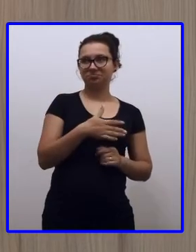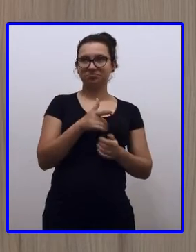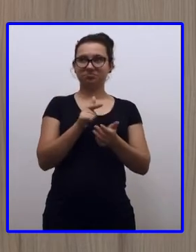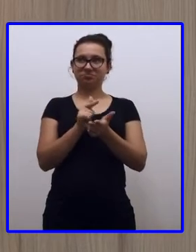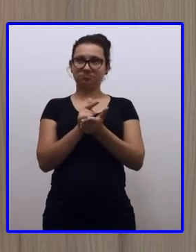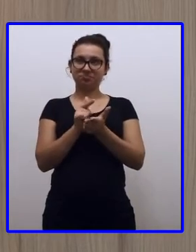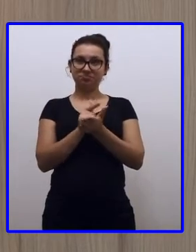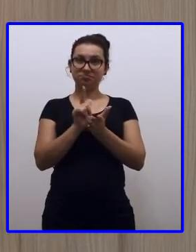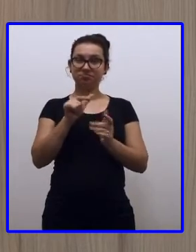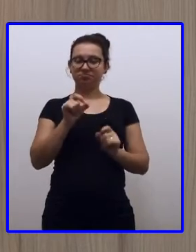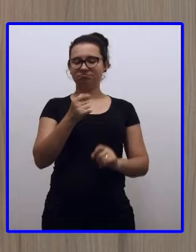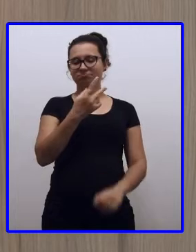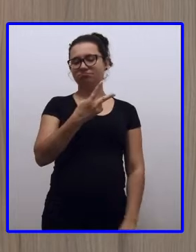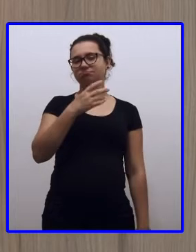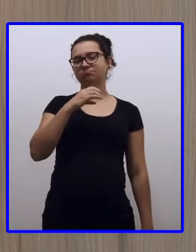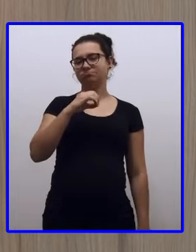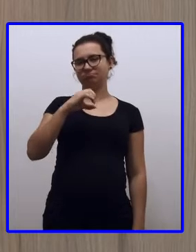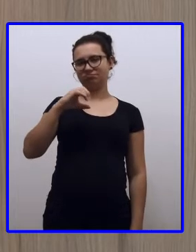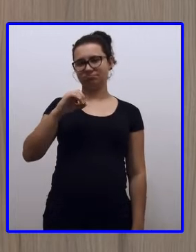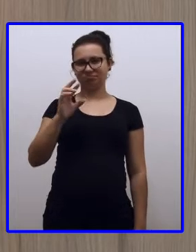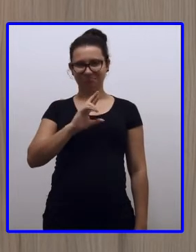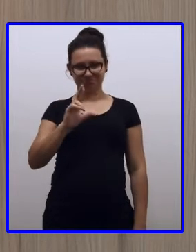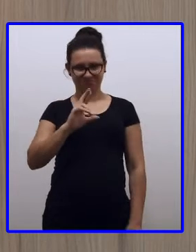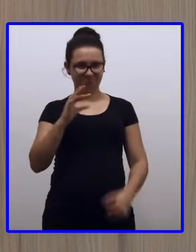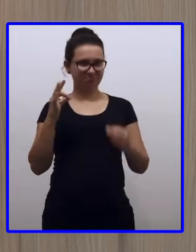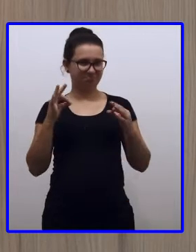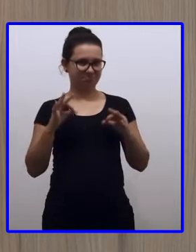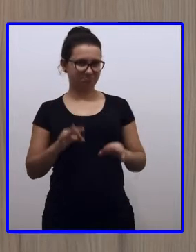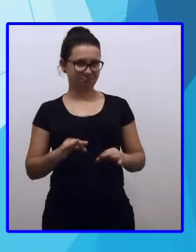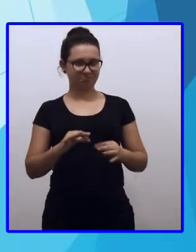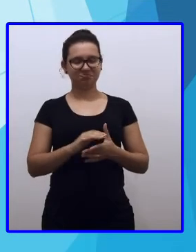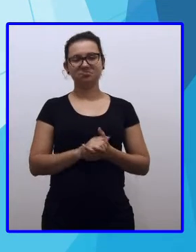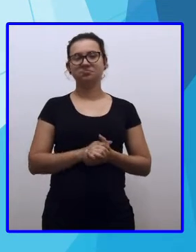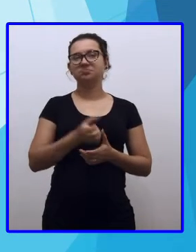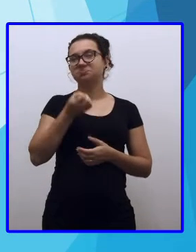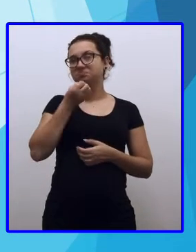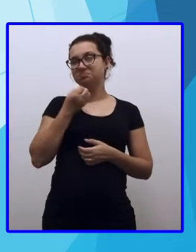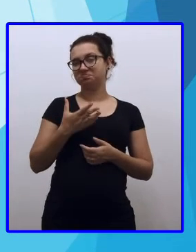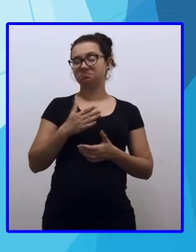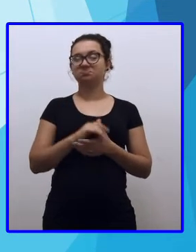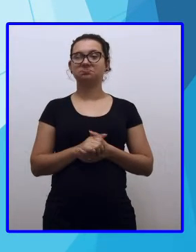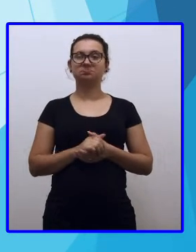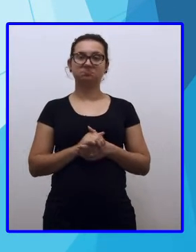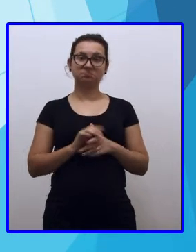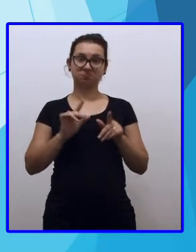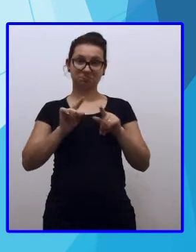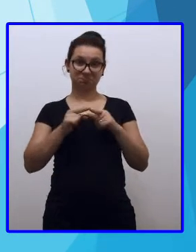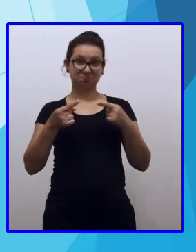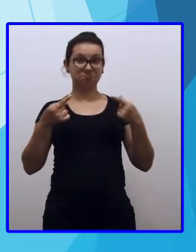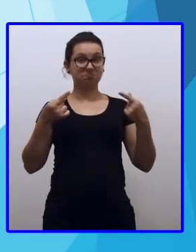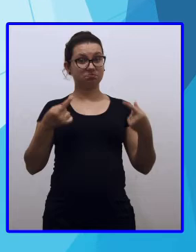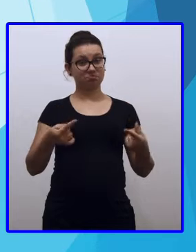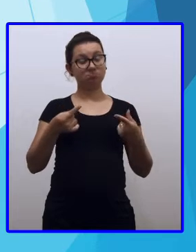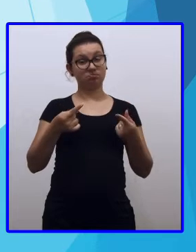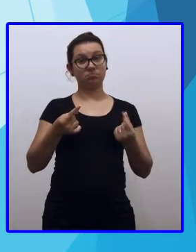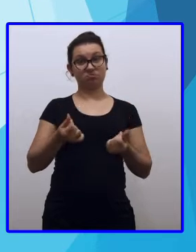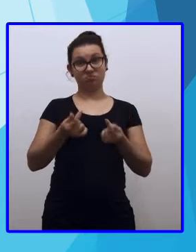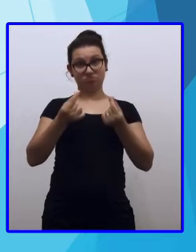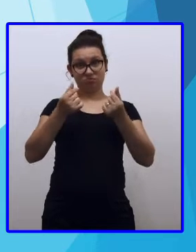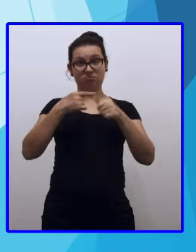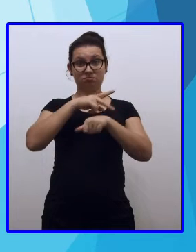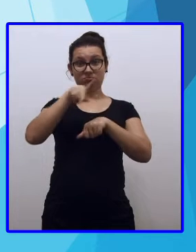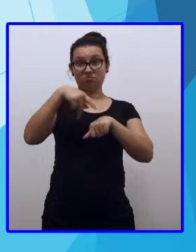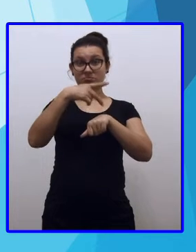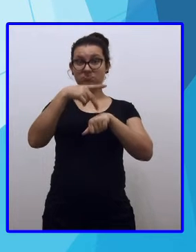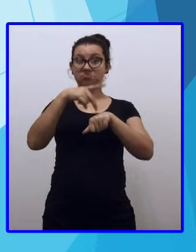bonita, de 200 reais, certo? Bom, mas o sistema monetário de um país se refere ao